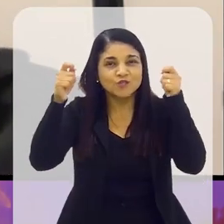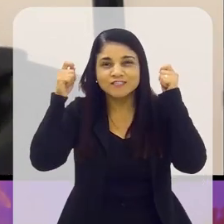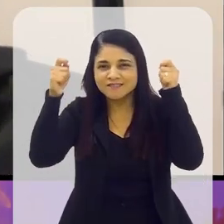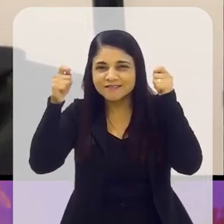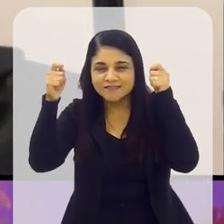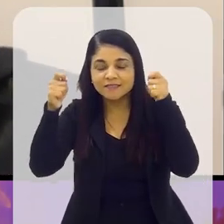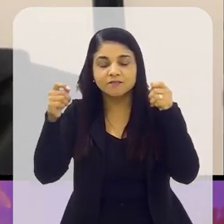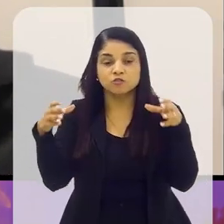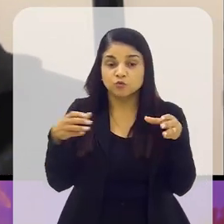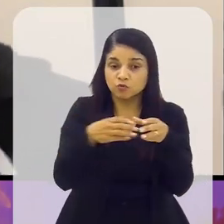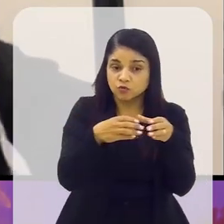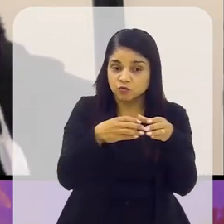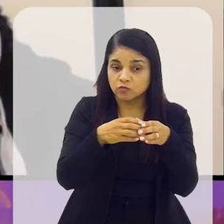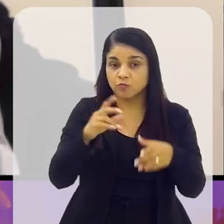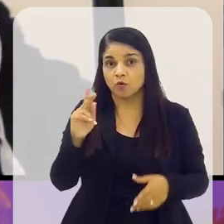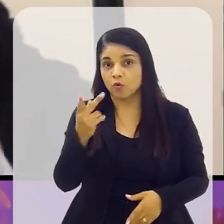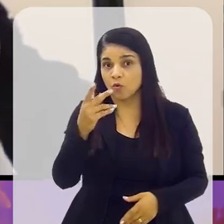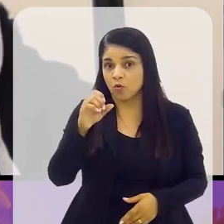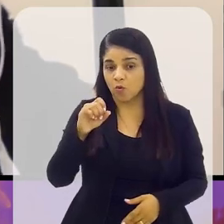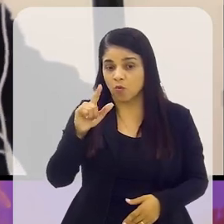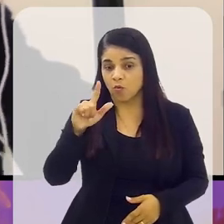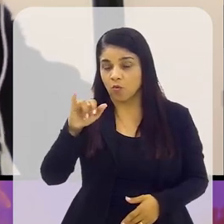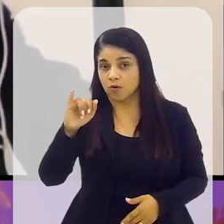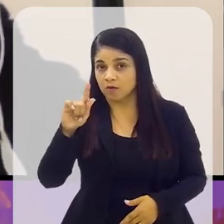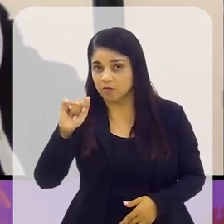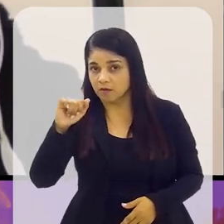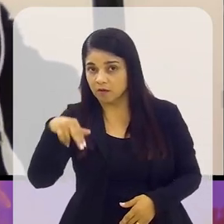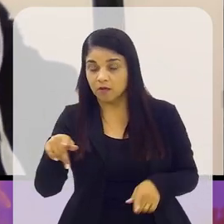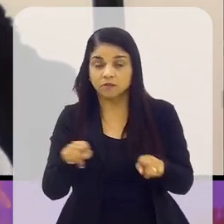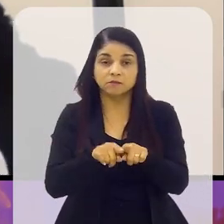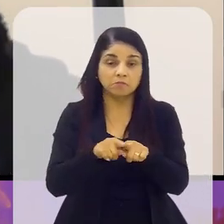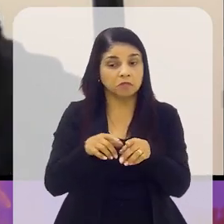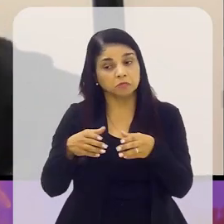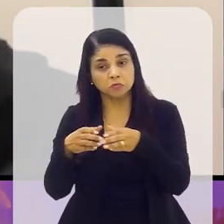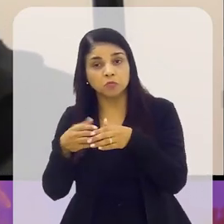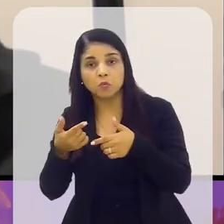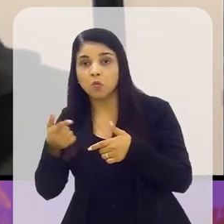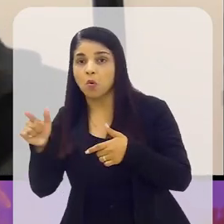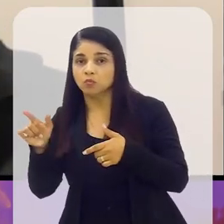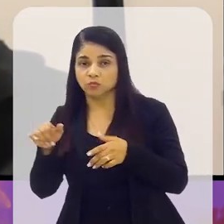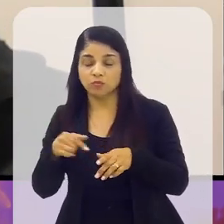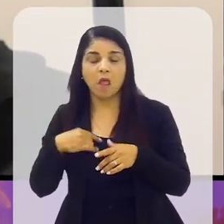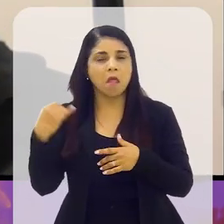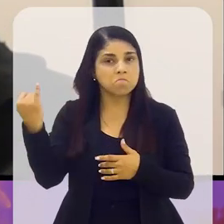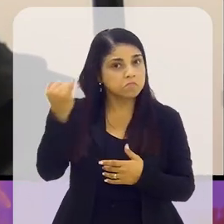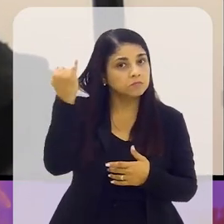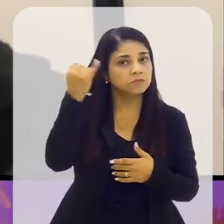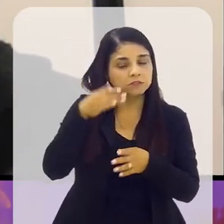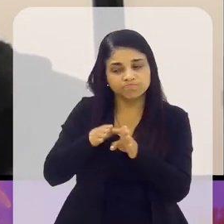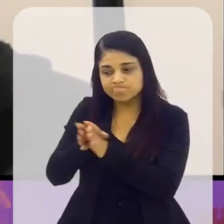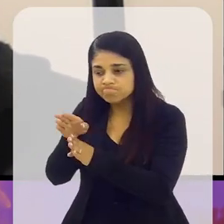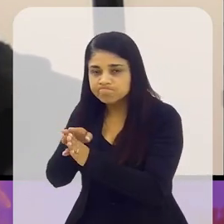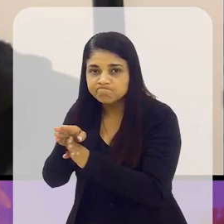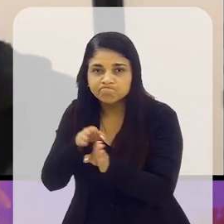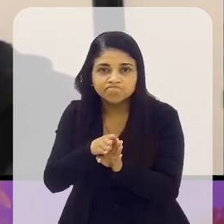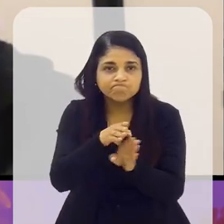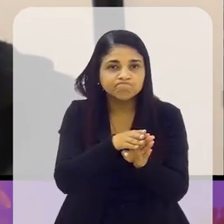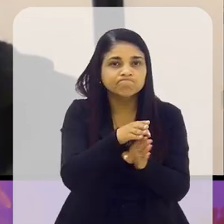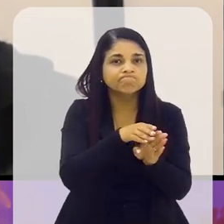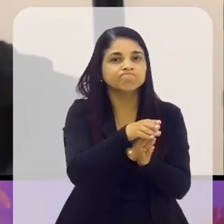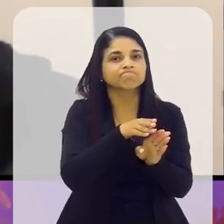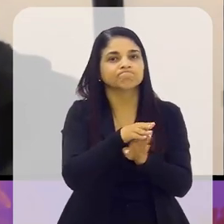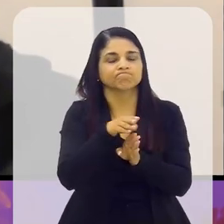não só dos grupos hooligans, mas dos chamados grupos ultras, tá certo? Isso é muito importante, porque você tem ali